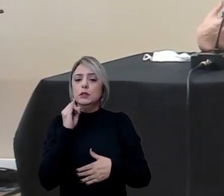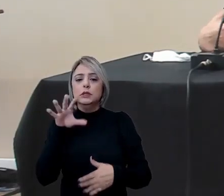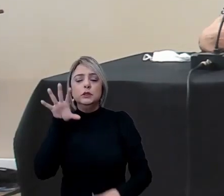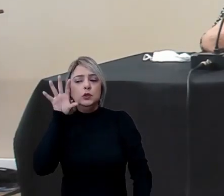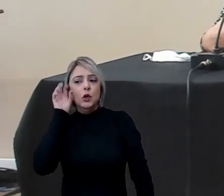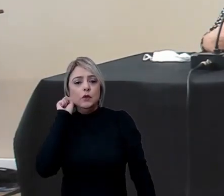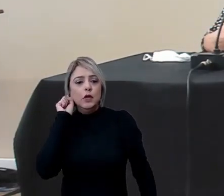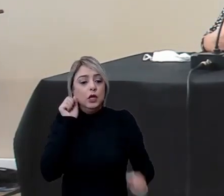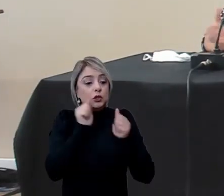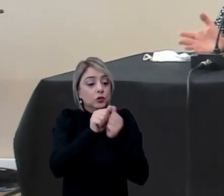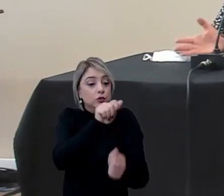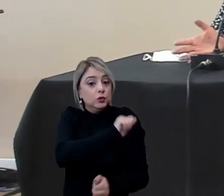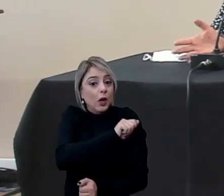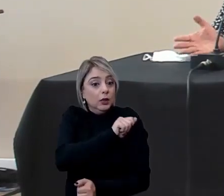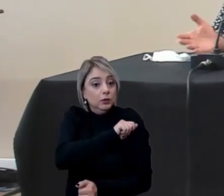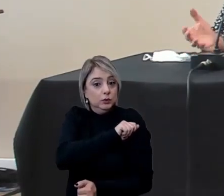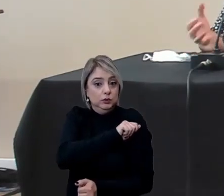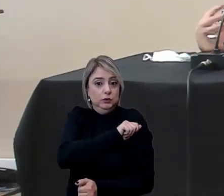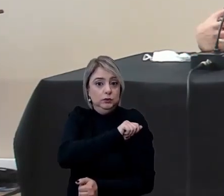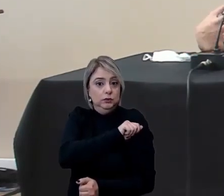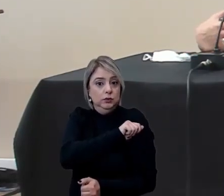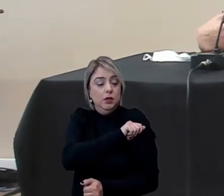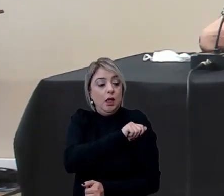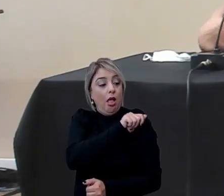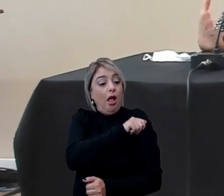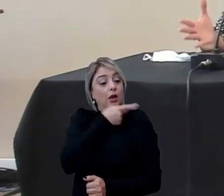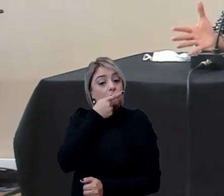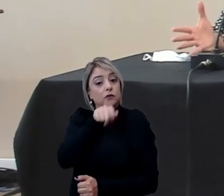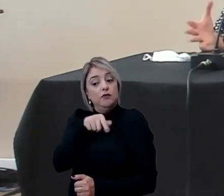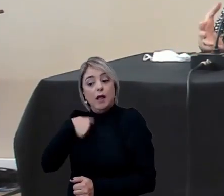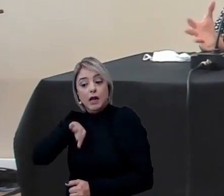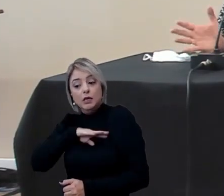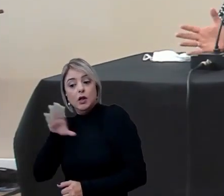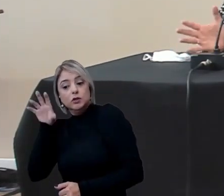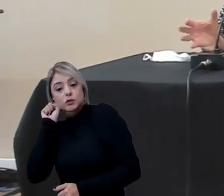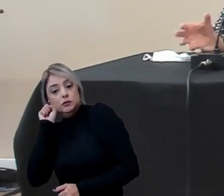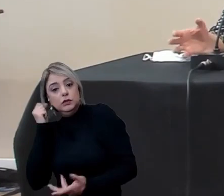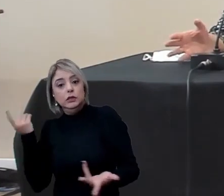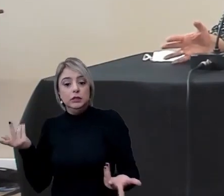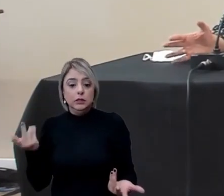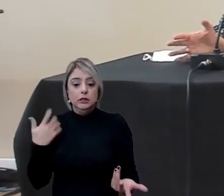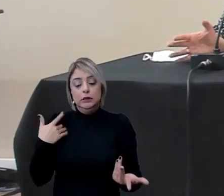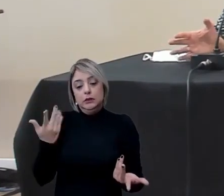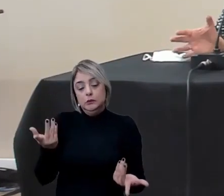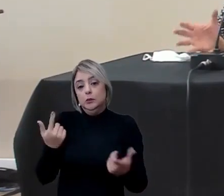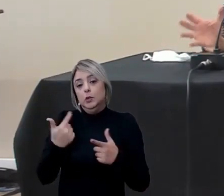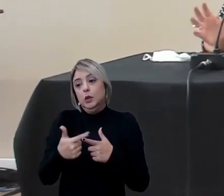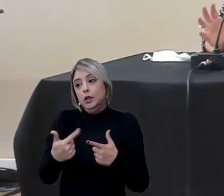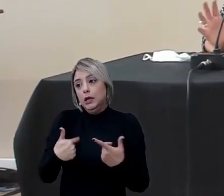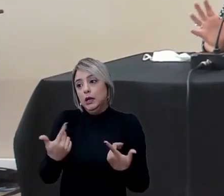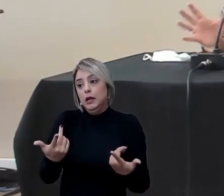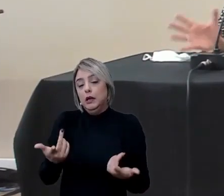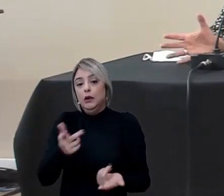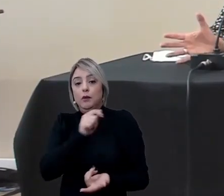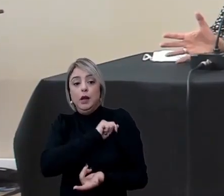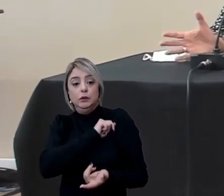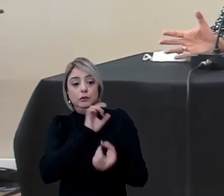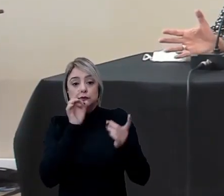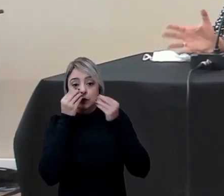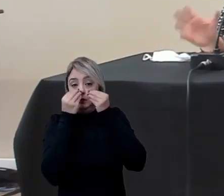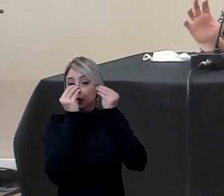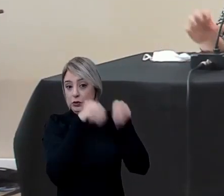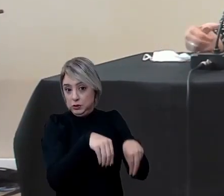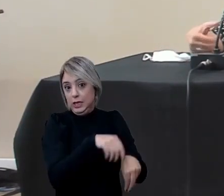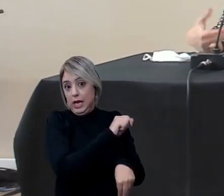escuta junto a vocês porque não não seria não é justo e não seria justo nem que vocês fossem